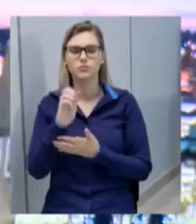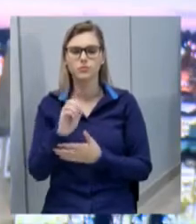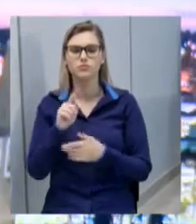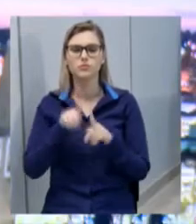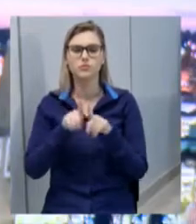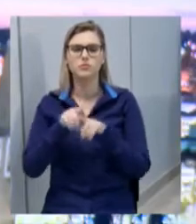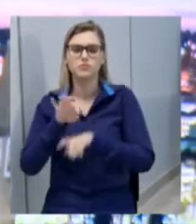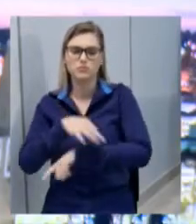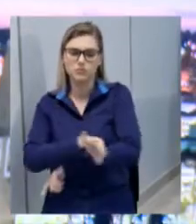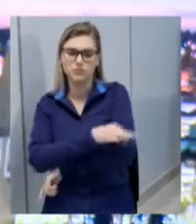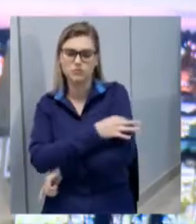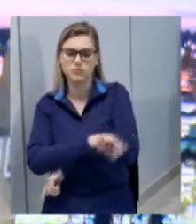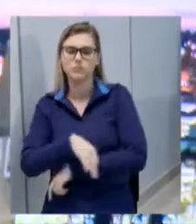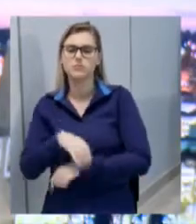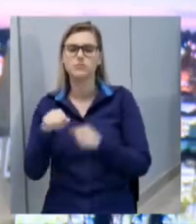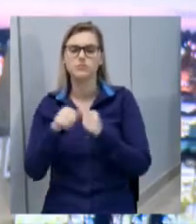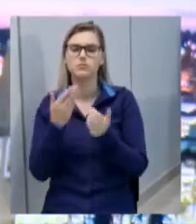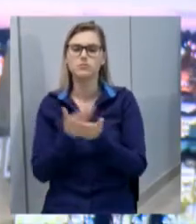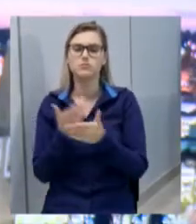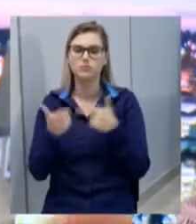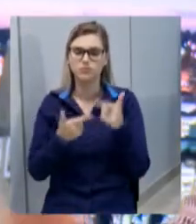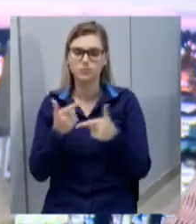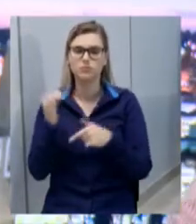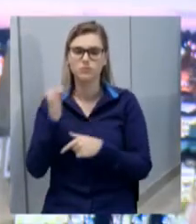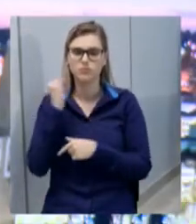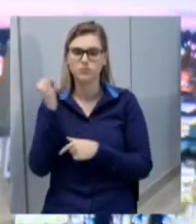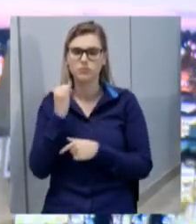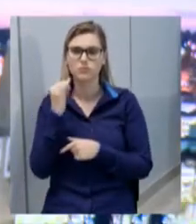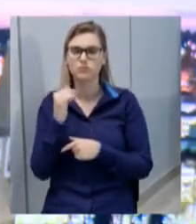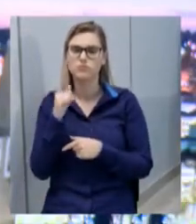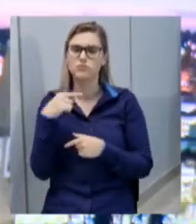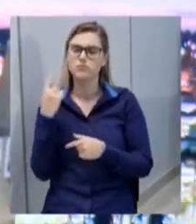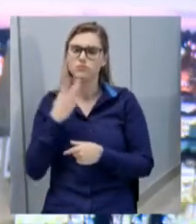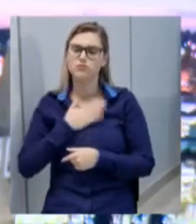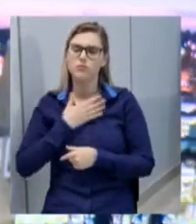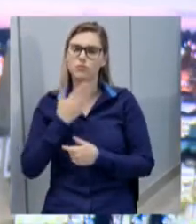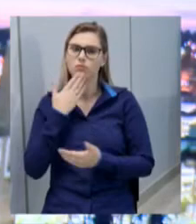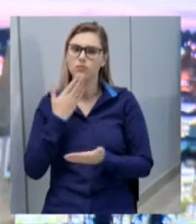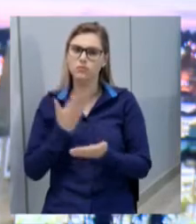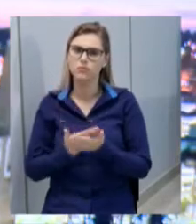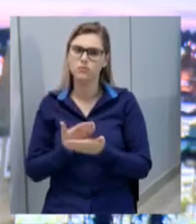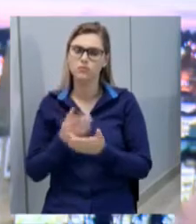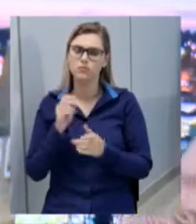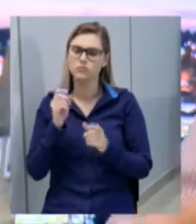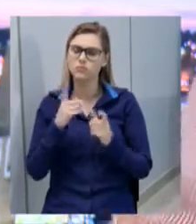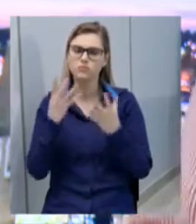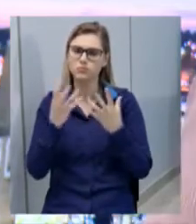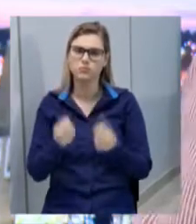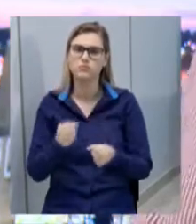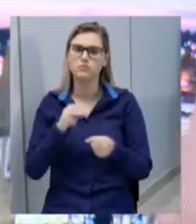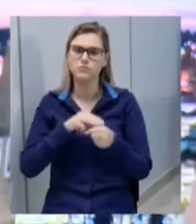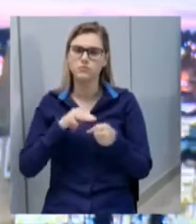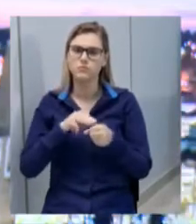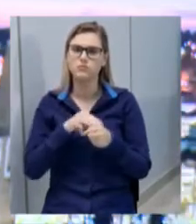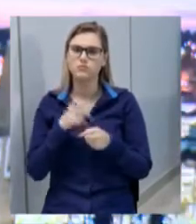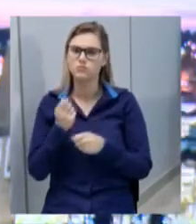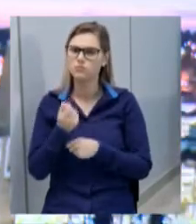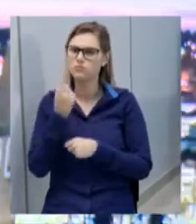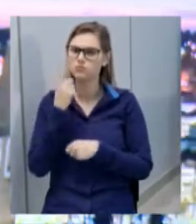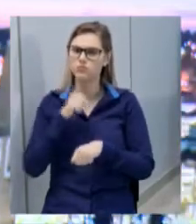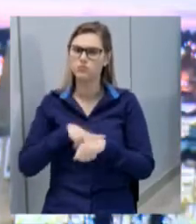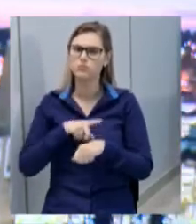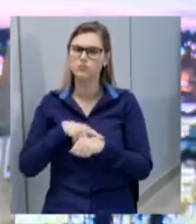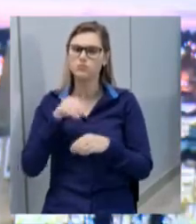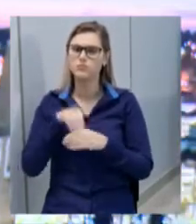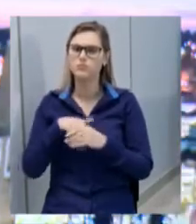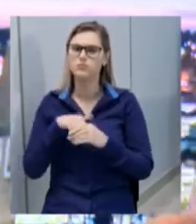fazer um serviço de fundamental importância foram surpreendidos com essa recusa do município. Estranhamente em período eleitoral eu não